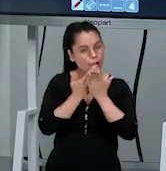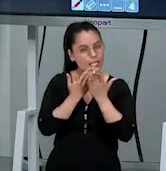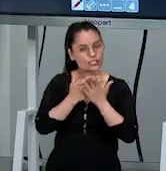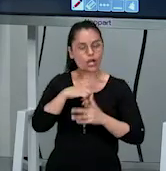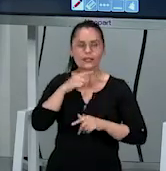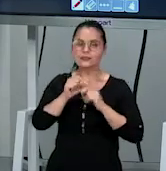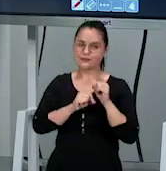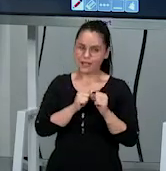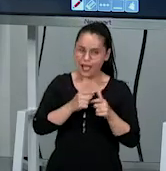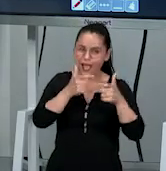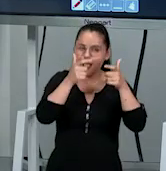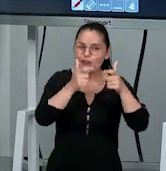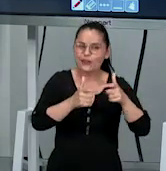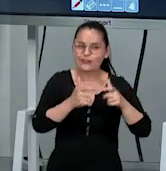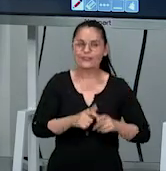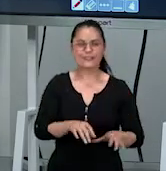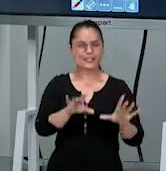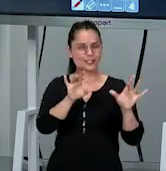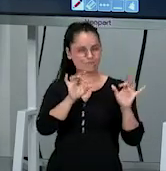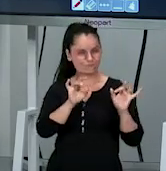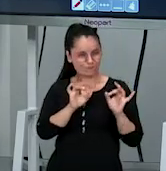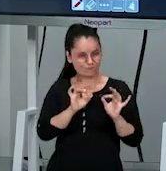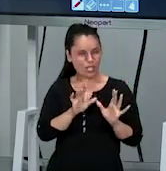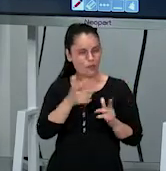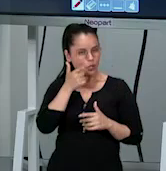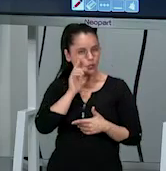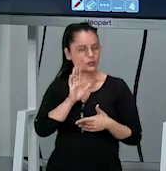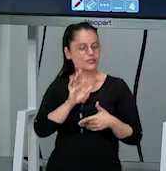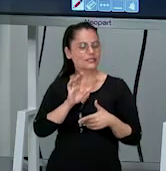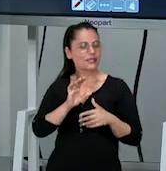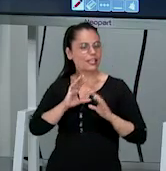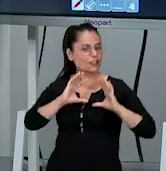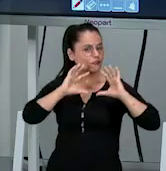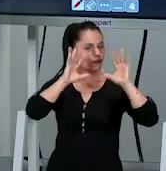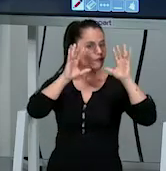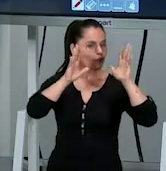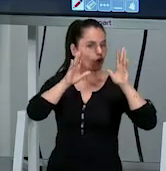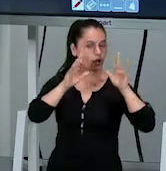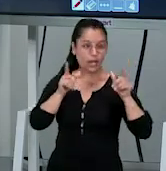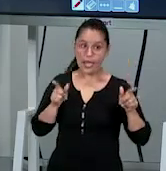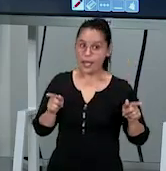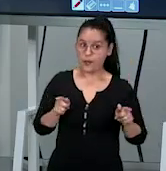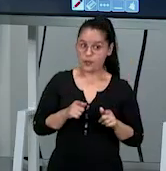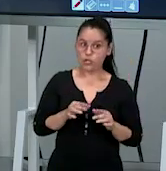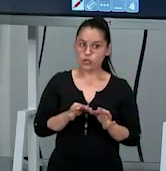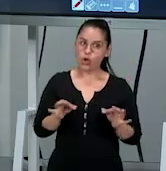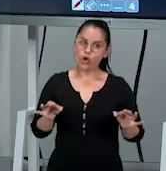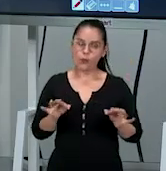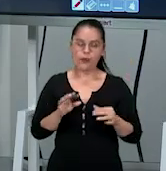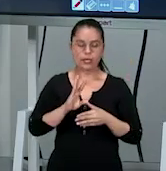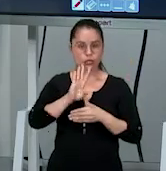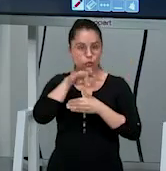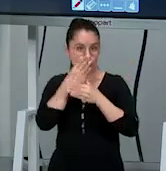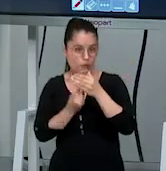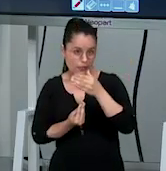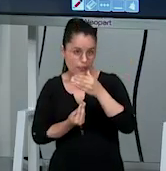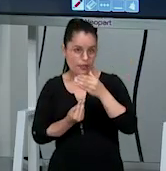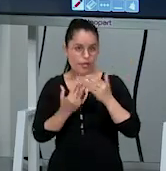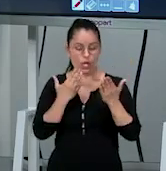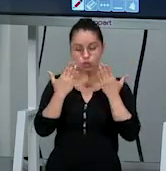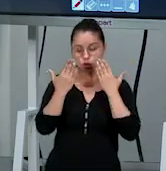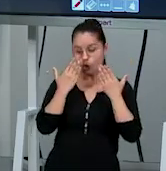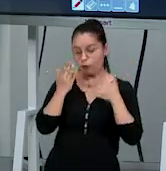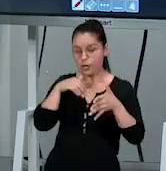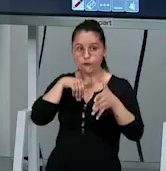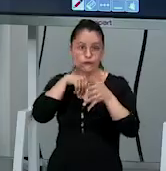menos aí um espacinho que dá pra jogar vôlei. A quadra do vôlei, pessoal, é menor que a gente tem, comparado aí com a quadra do basquete, com a quadra do